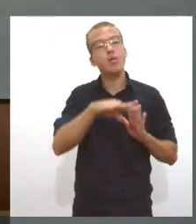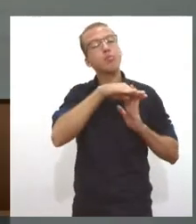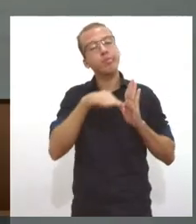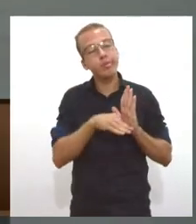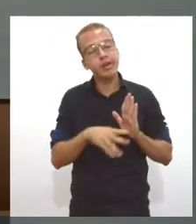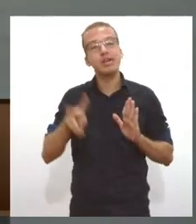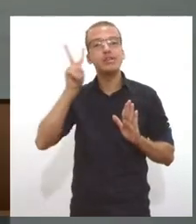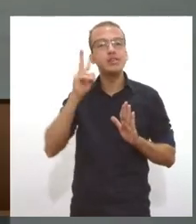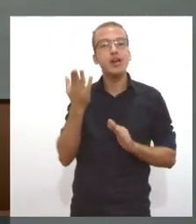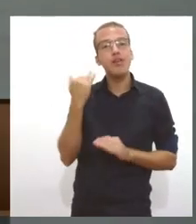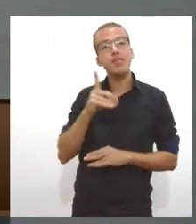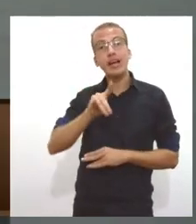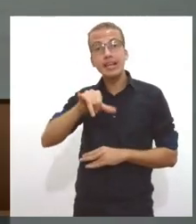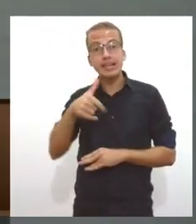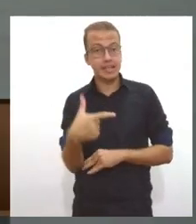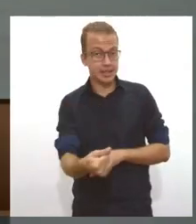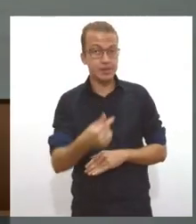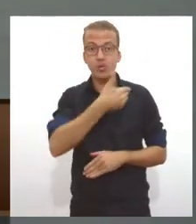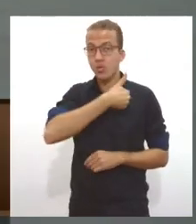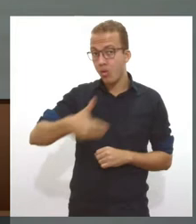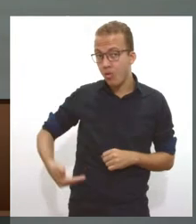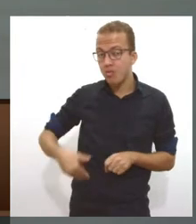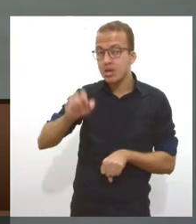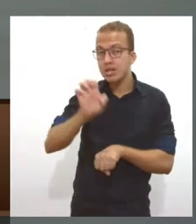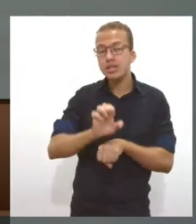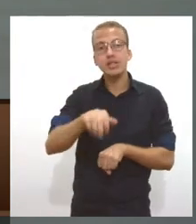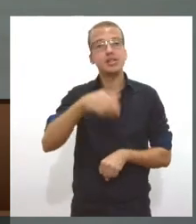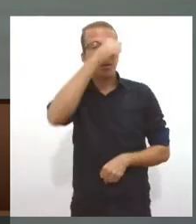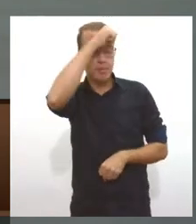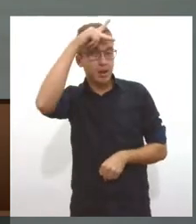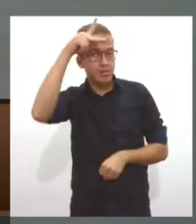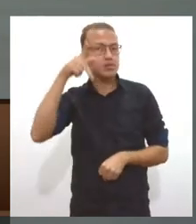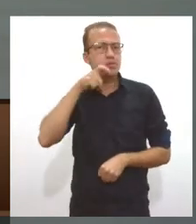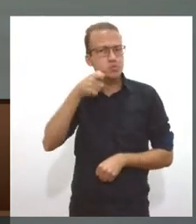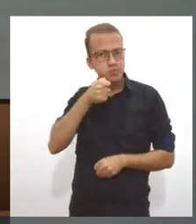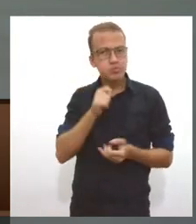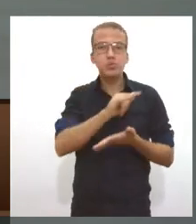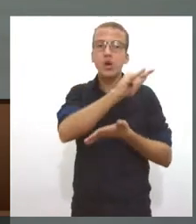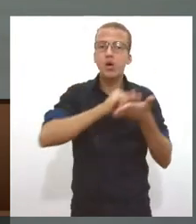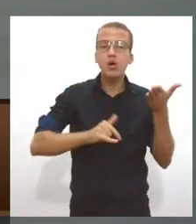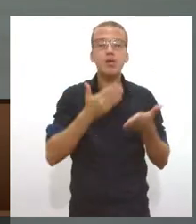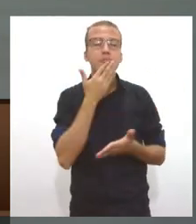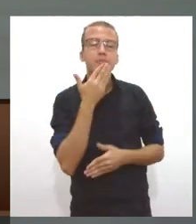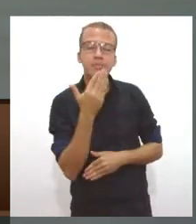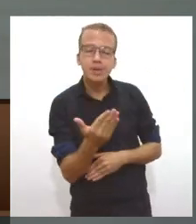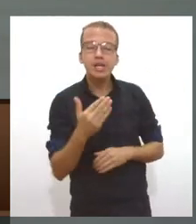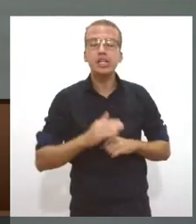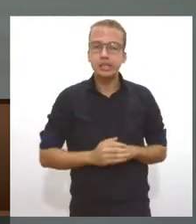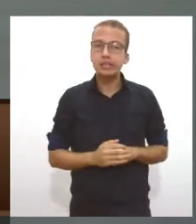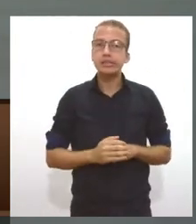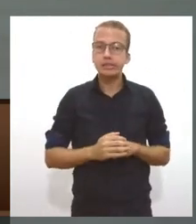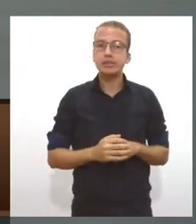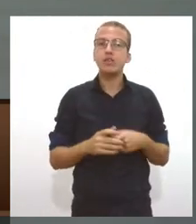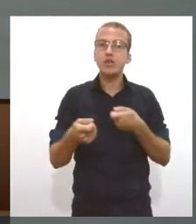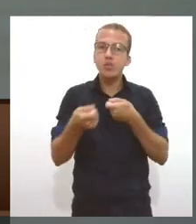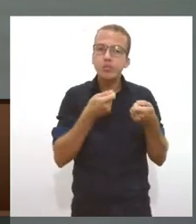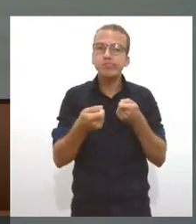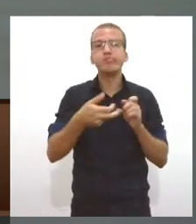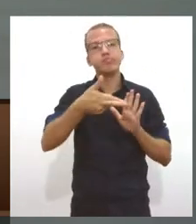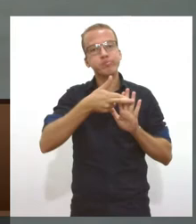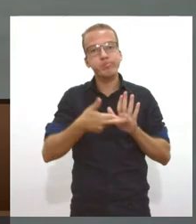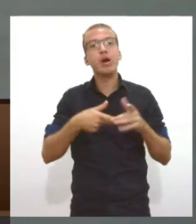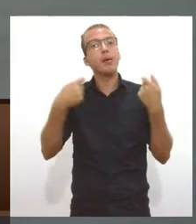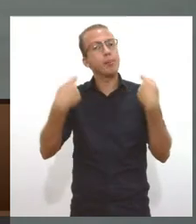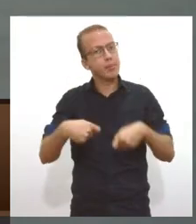no governo do estado e na prefeitura de Aracaju, documentos solicitando que punições mais vírgidas sejam aplicadas aos bares e